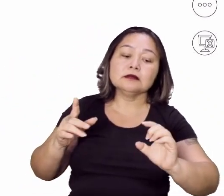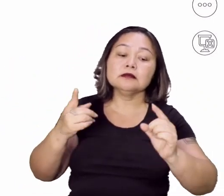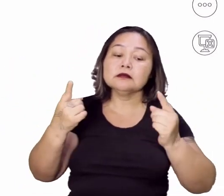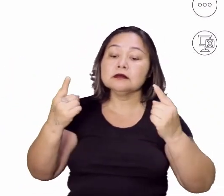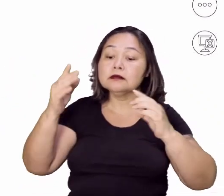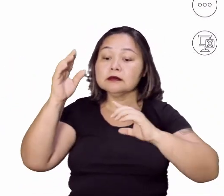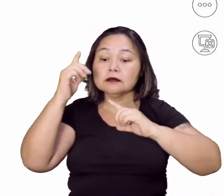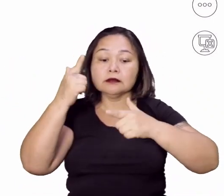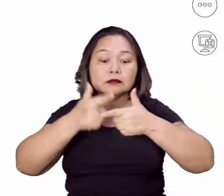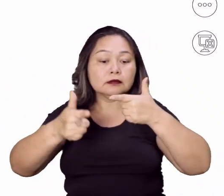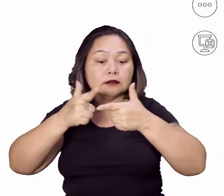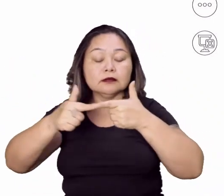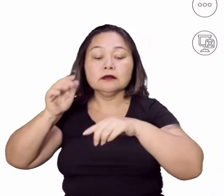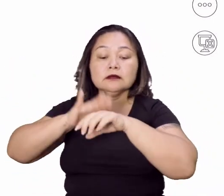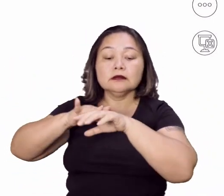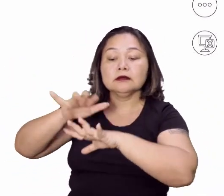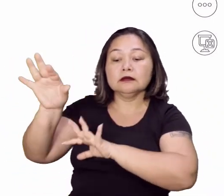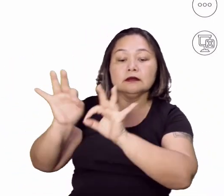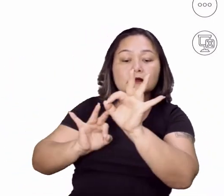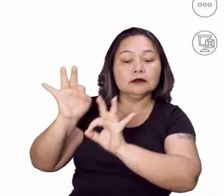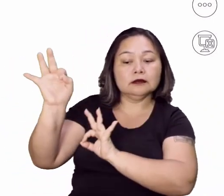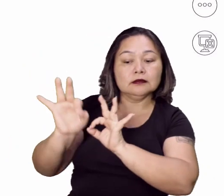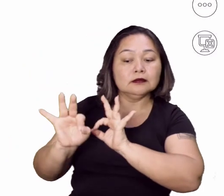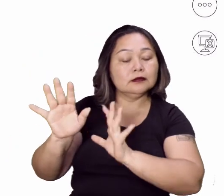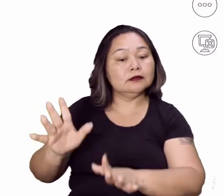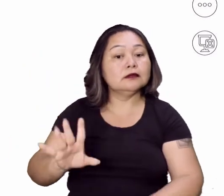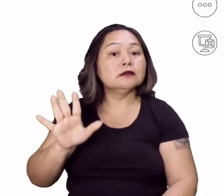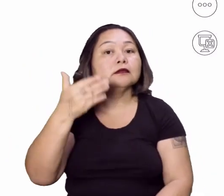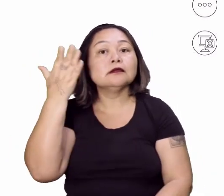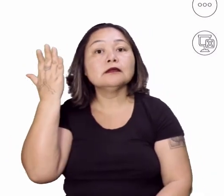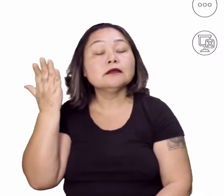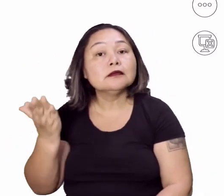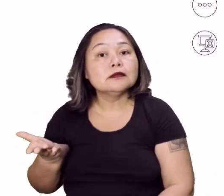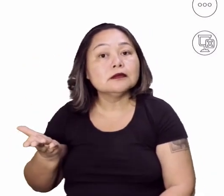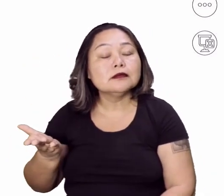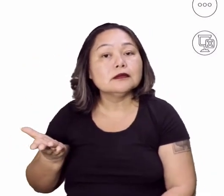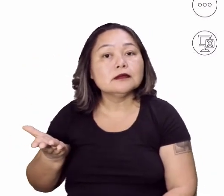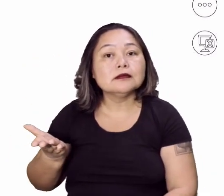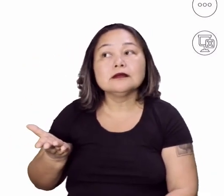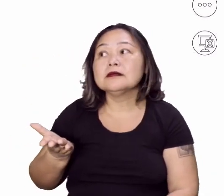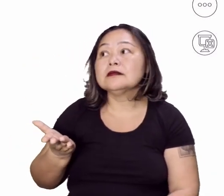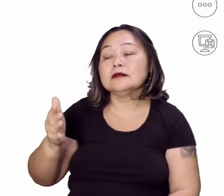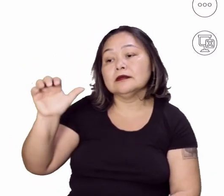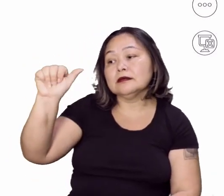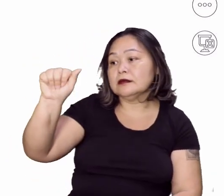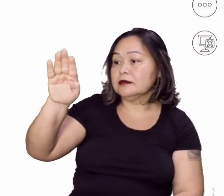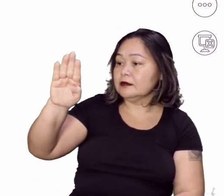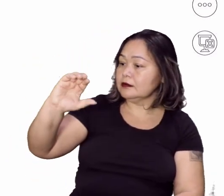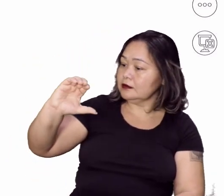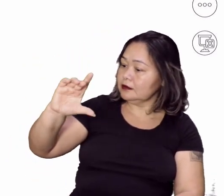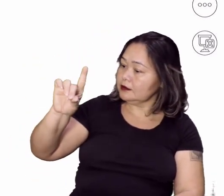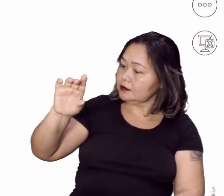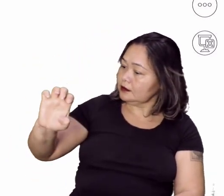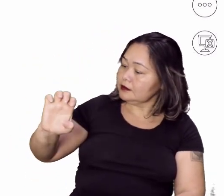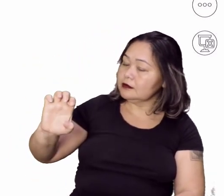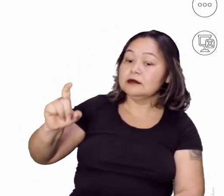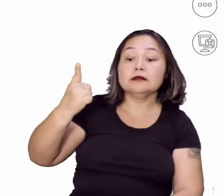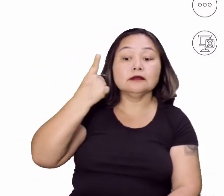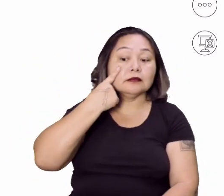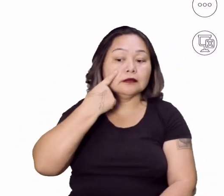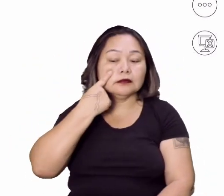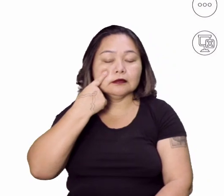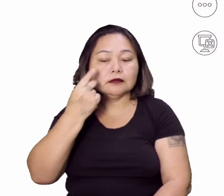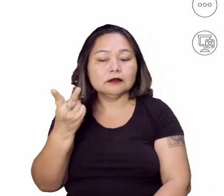E, conflito, ideologia e organização. E aí, gente? A, B, C ou D? Vamos aqui